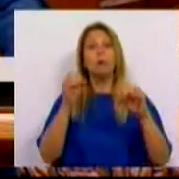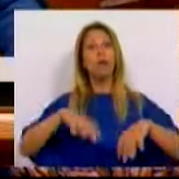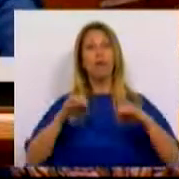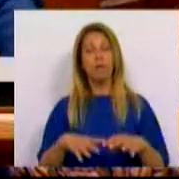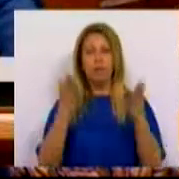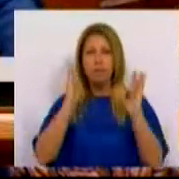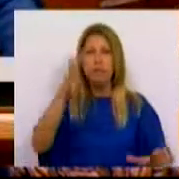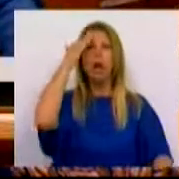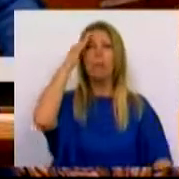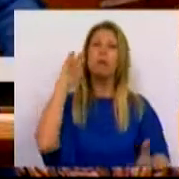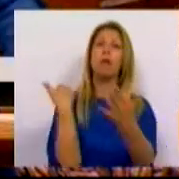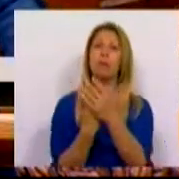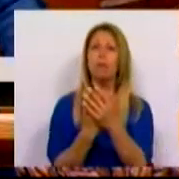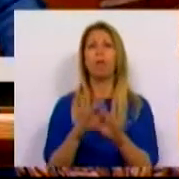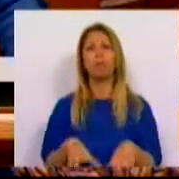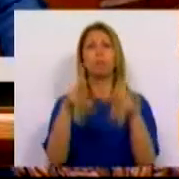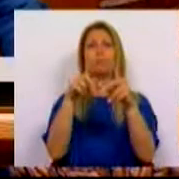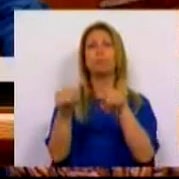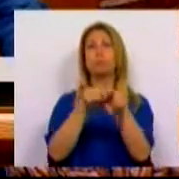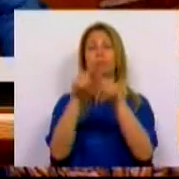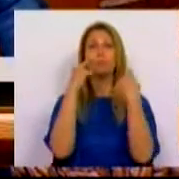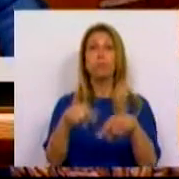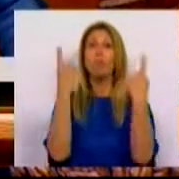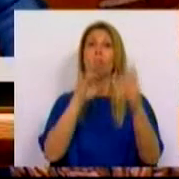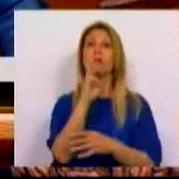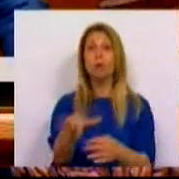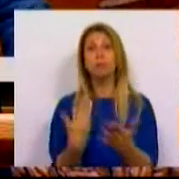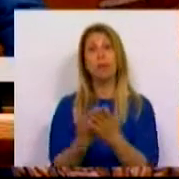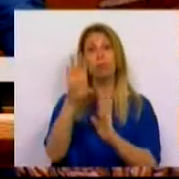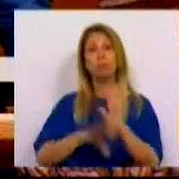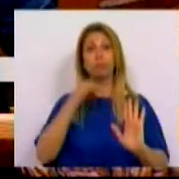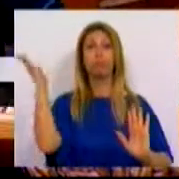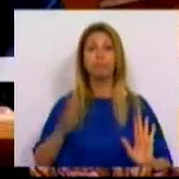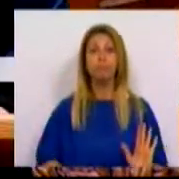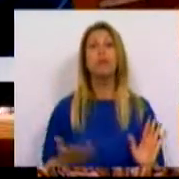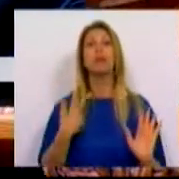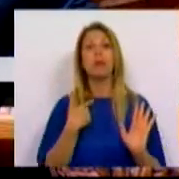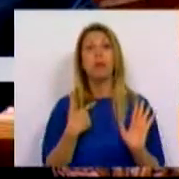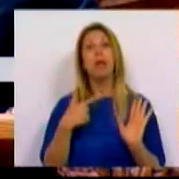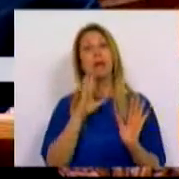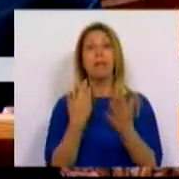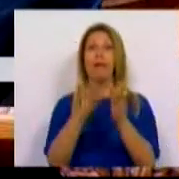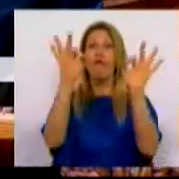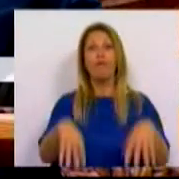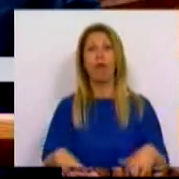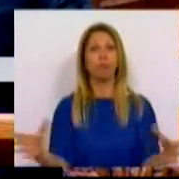temos de ter capacidade de construir políticas públicas que respondem à precariedade e tratam da sua erradicação.